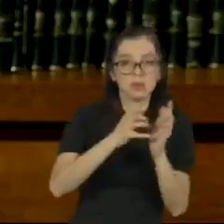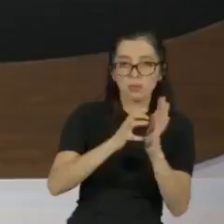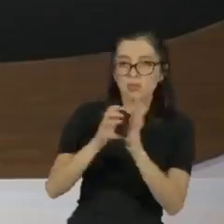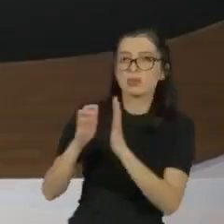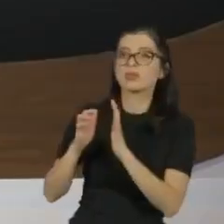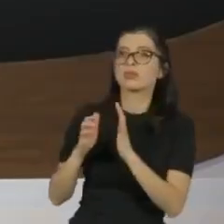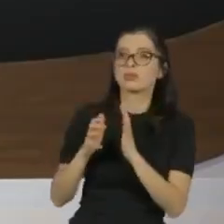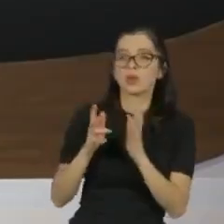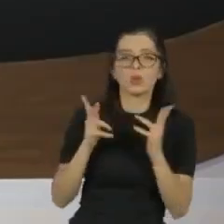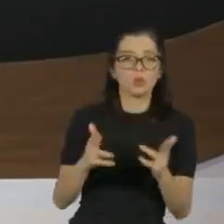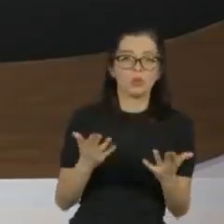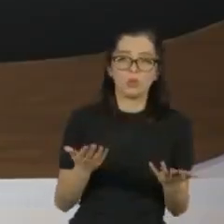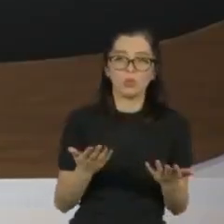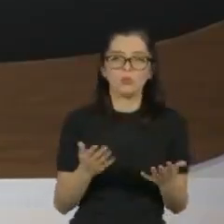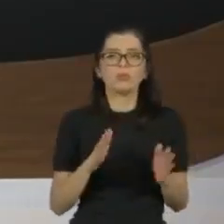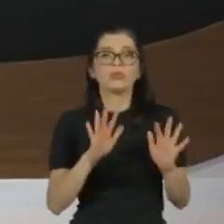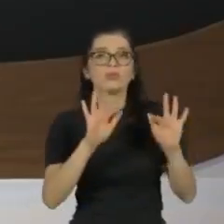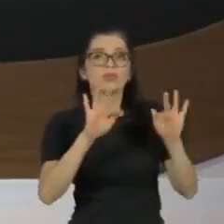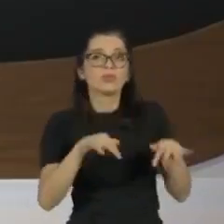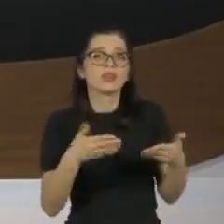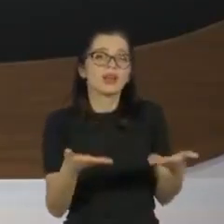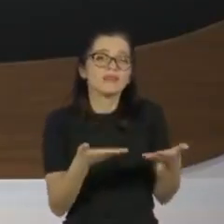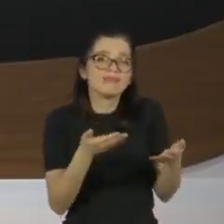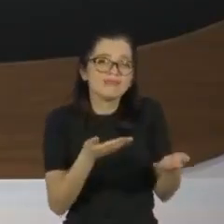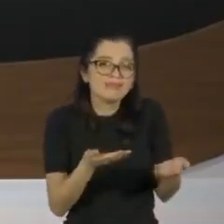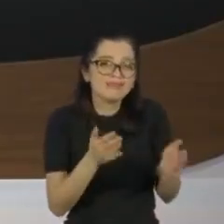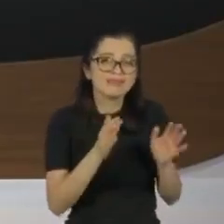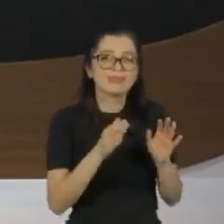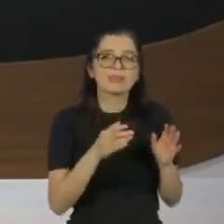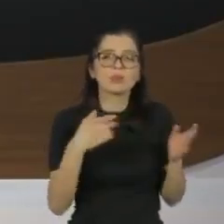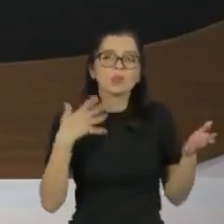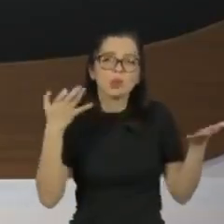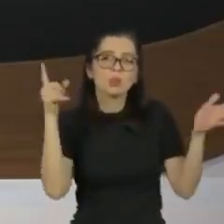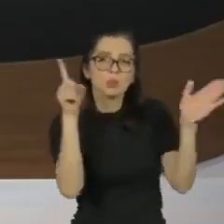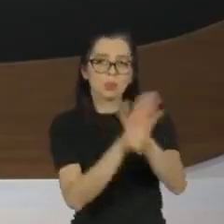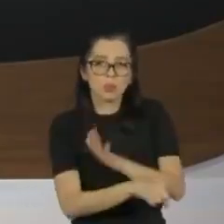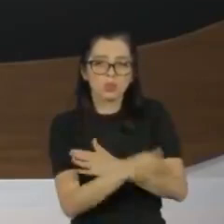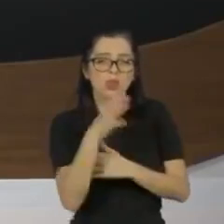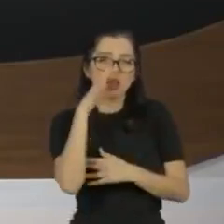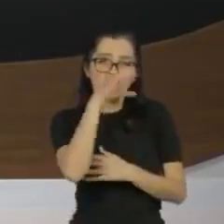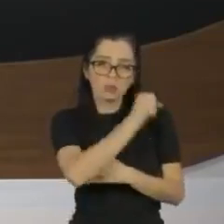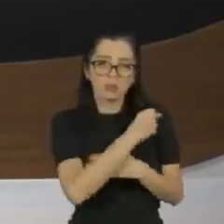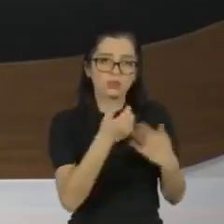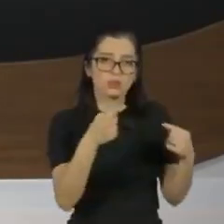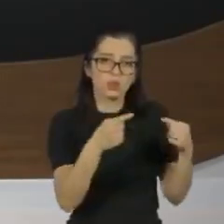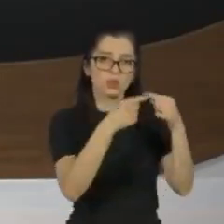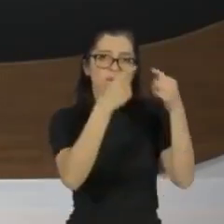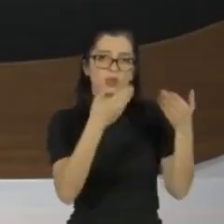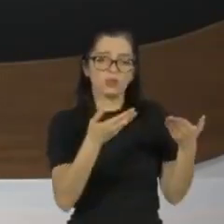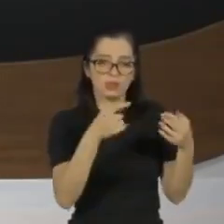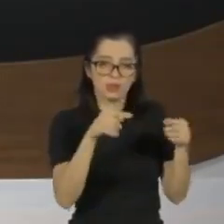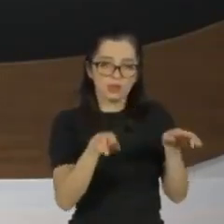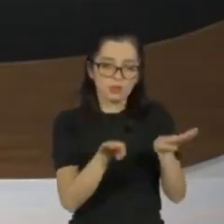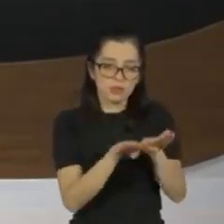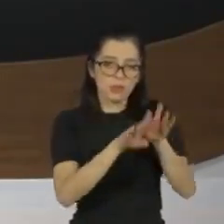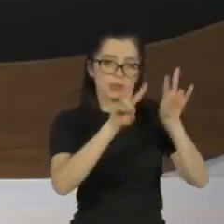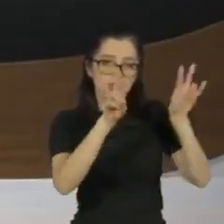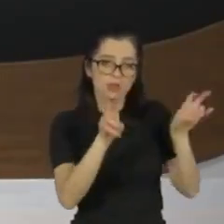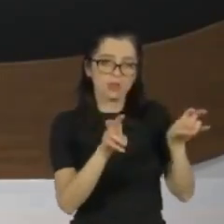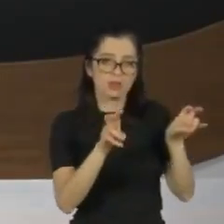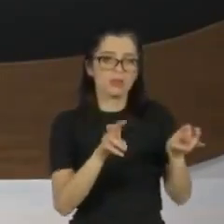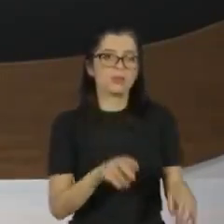Como a gente está terminando o programa, não queria deixar de pôr uma pergunta do Mark Kuhn, que tem muito a ver com a do Heródoto, antes que a gente derive.